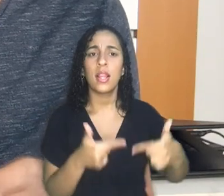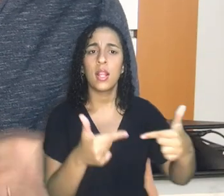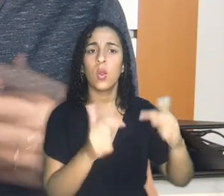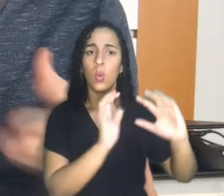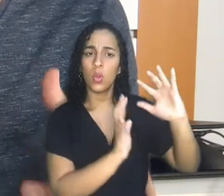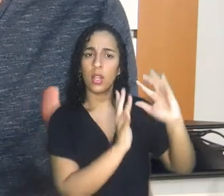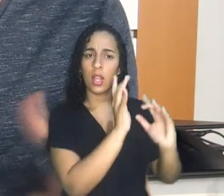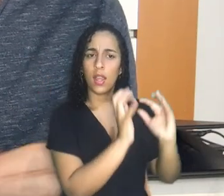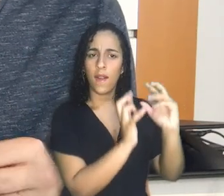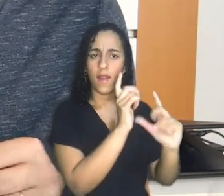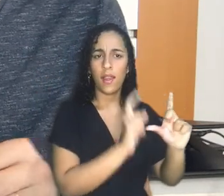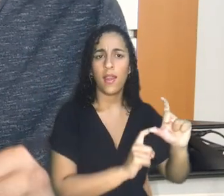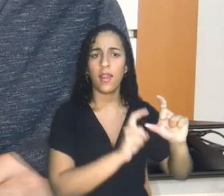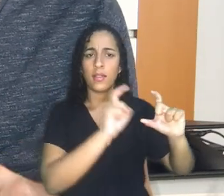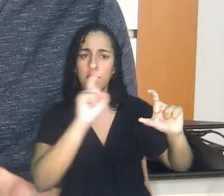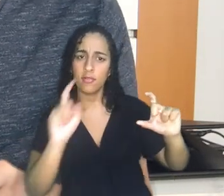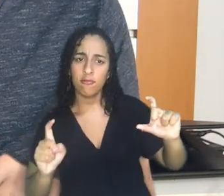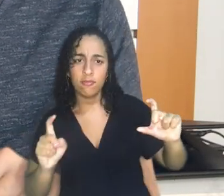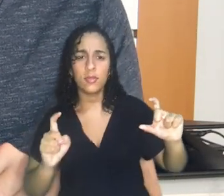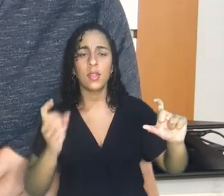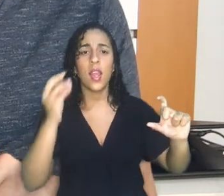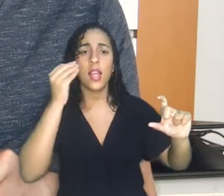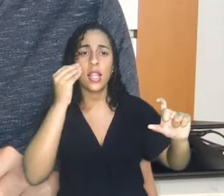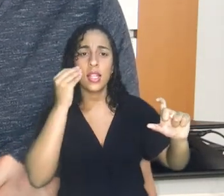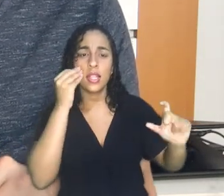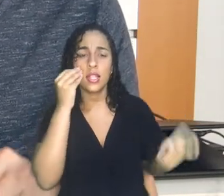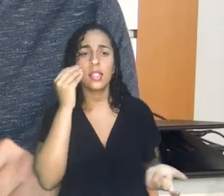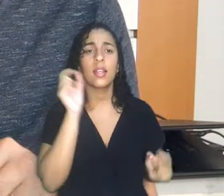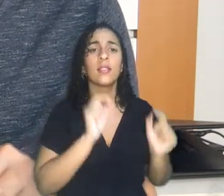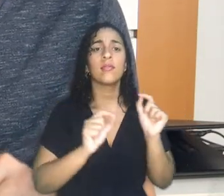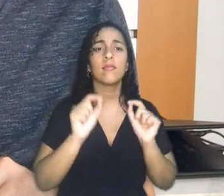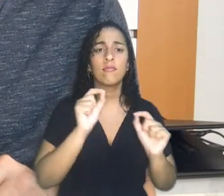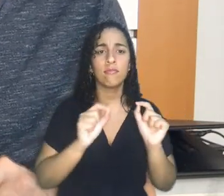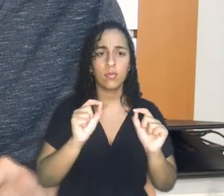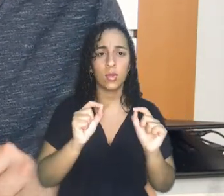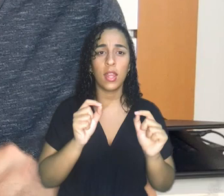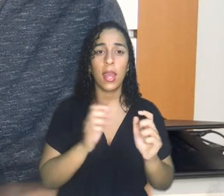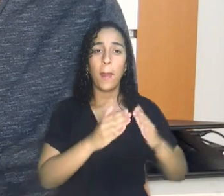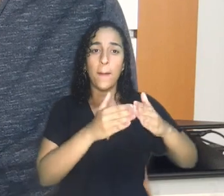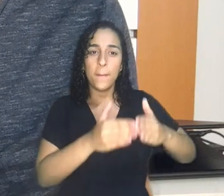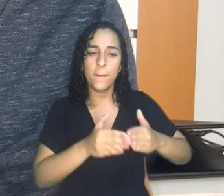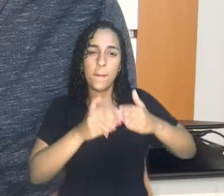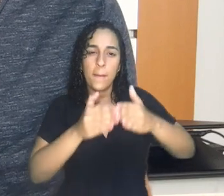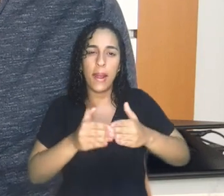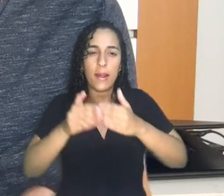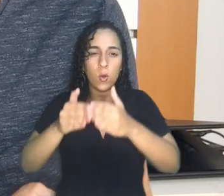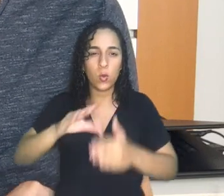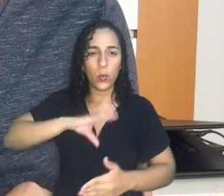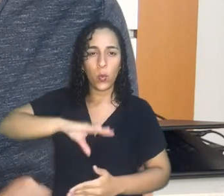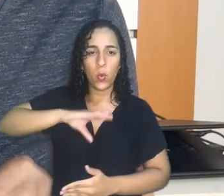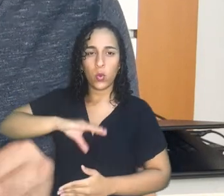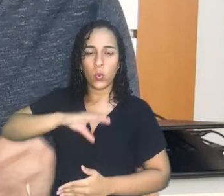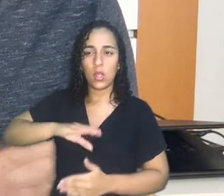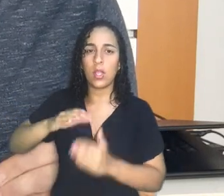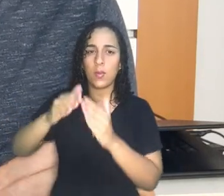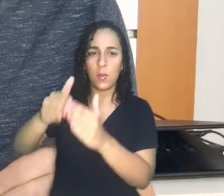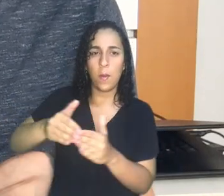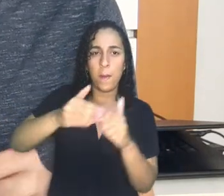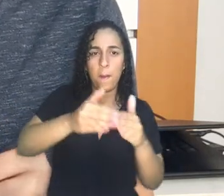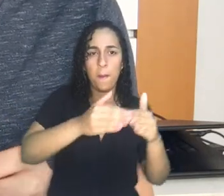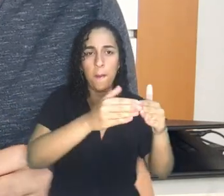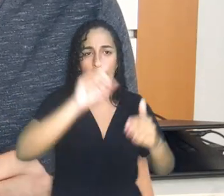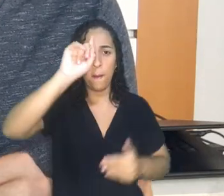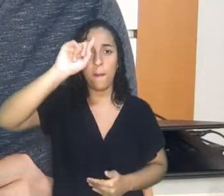luta, a guerra, pela independência, ao tentar dar conta de afundar alguns barcos portugueses que